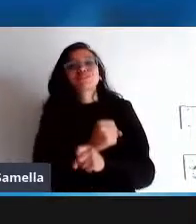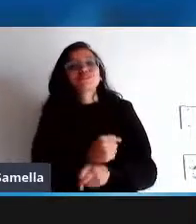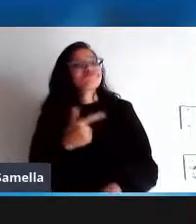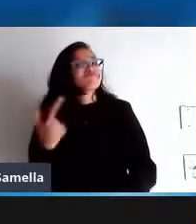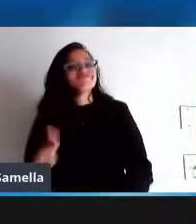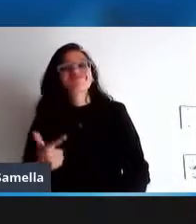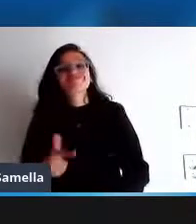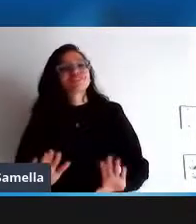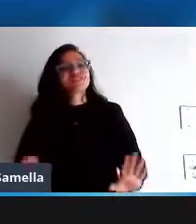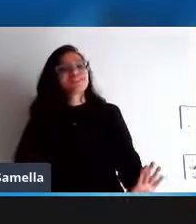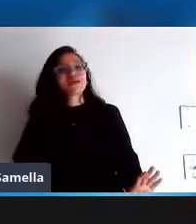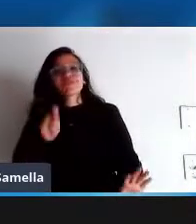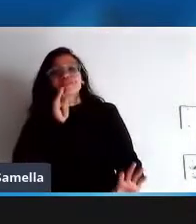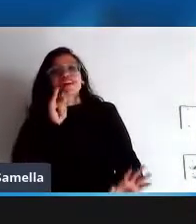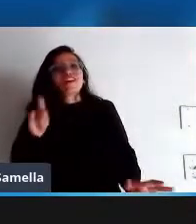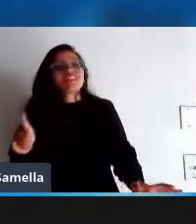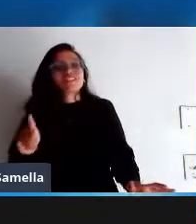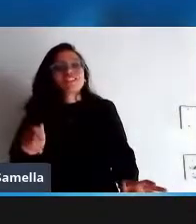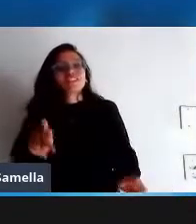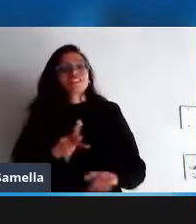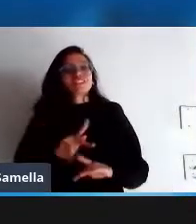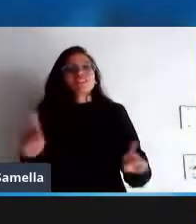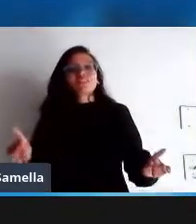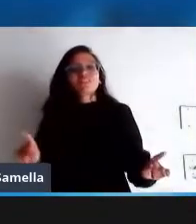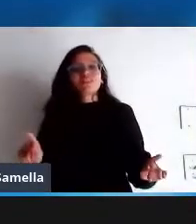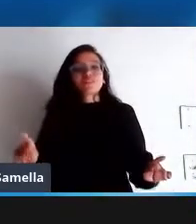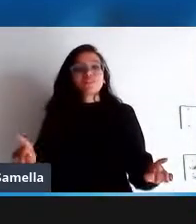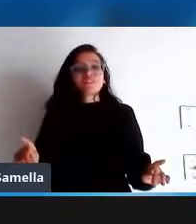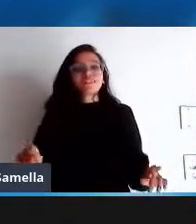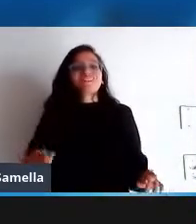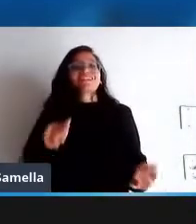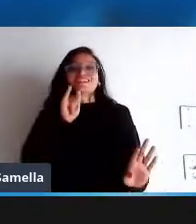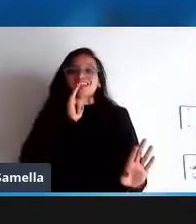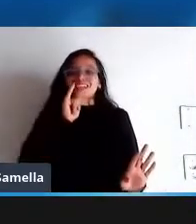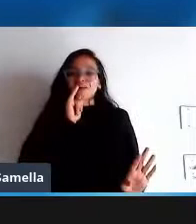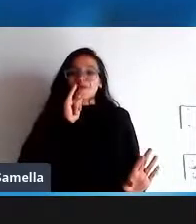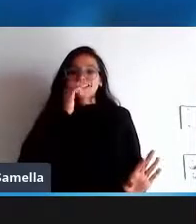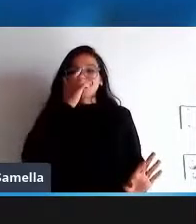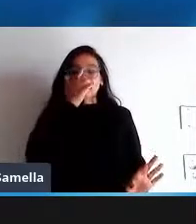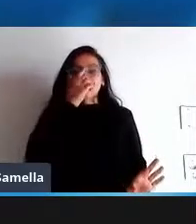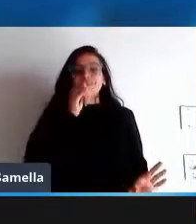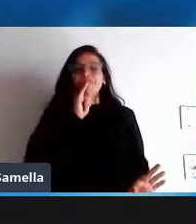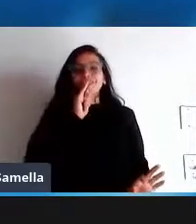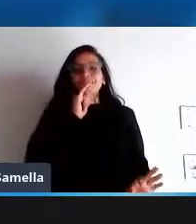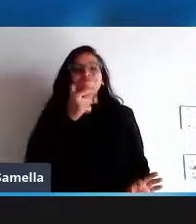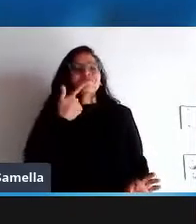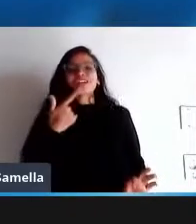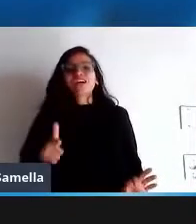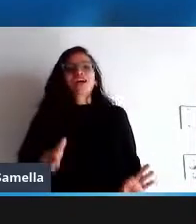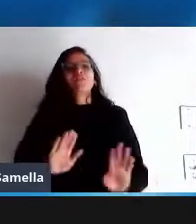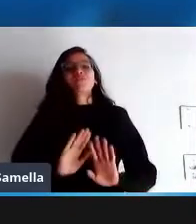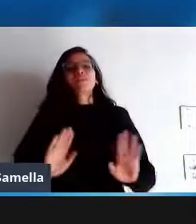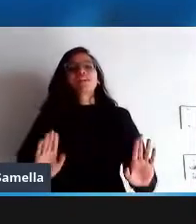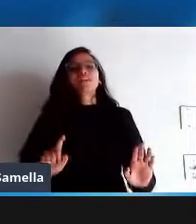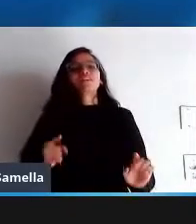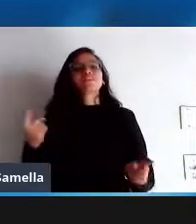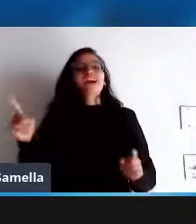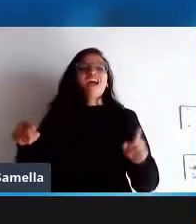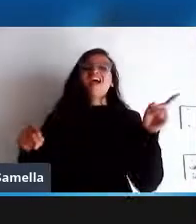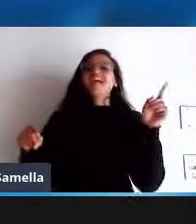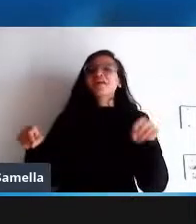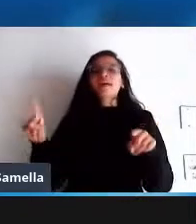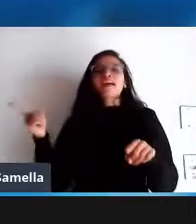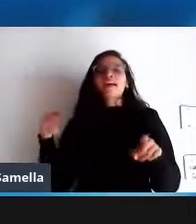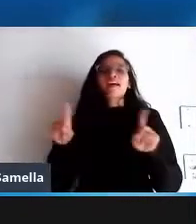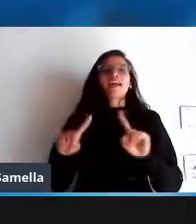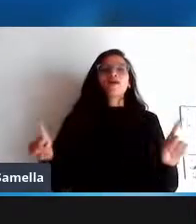a gente está tirando o mármore para revelar Davi então eu estou dizendo muito não é não é não é são as lascas da pedra que a gente